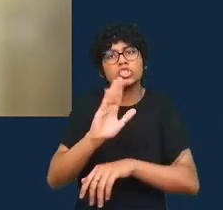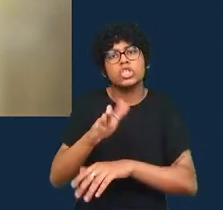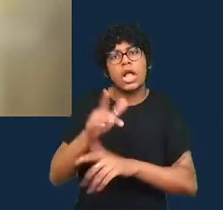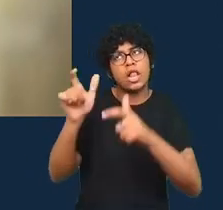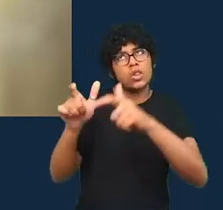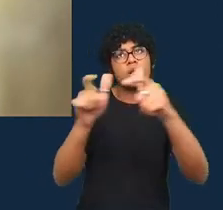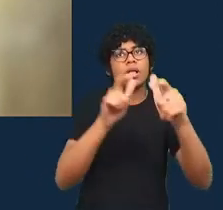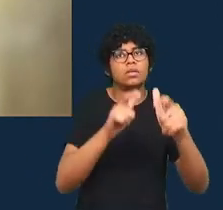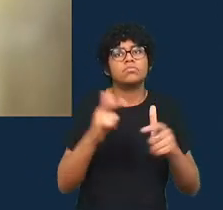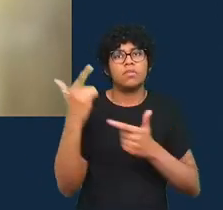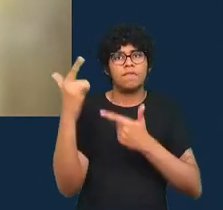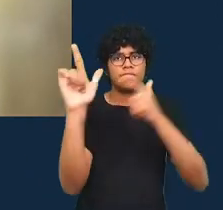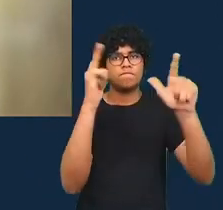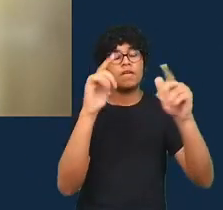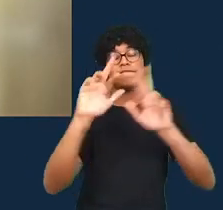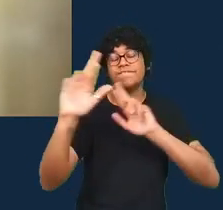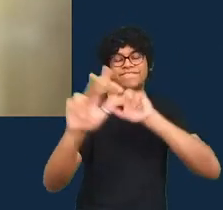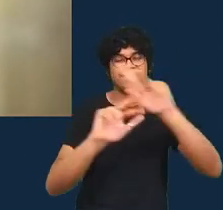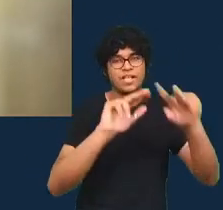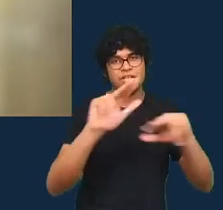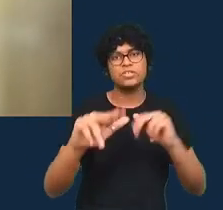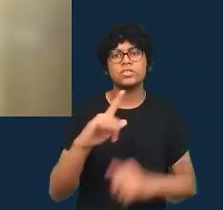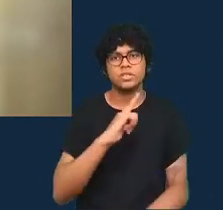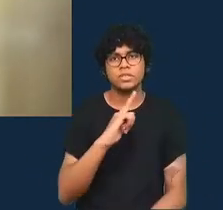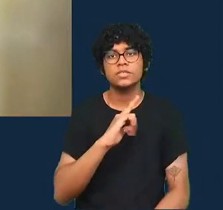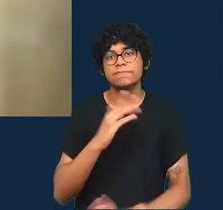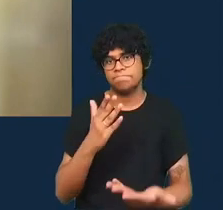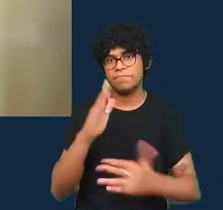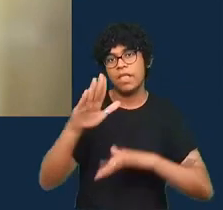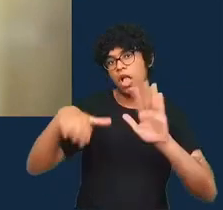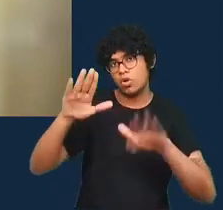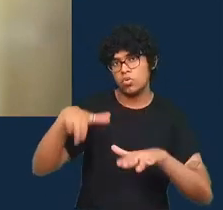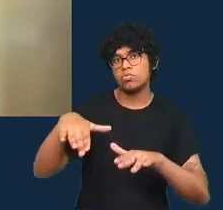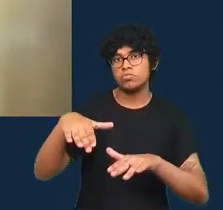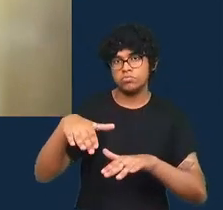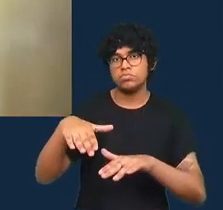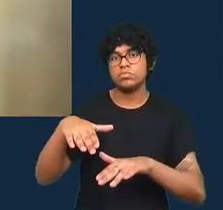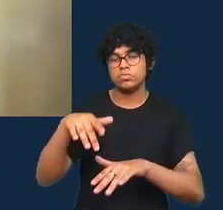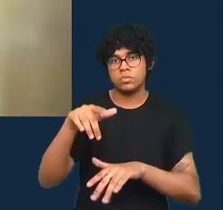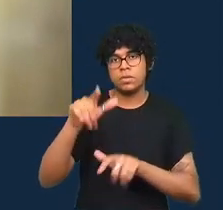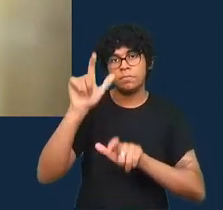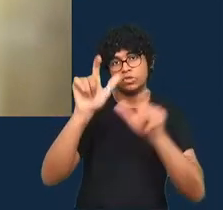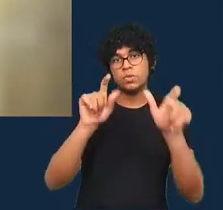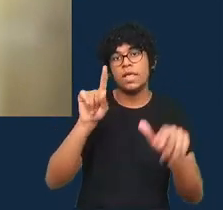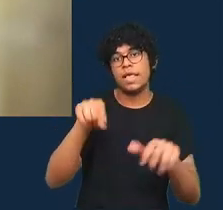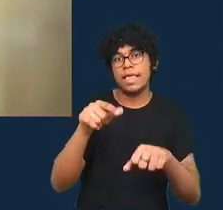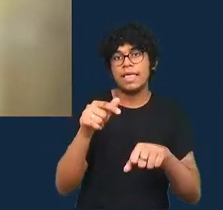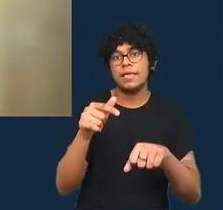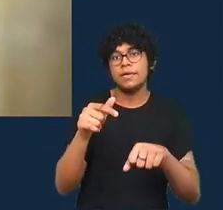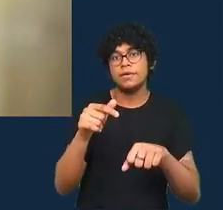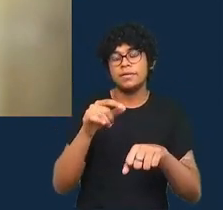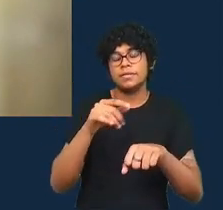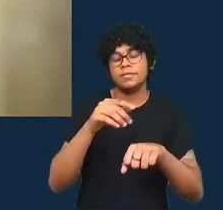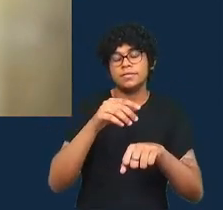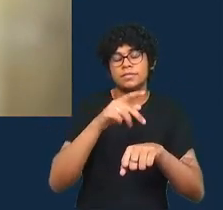alguns de nossos colegas são especializados em visualização de dados e seu design